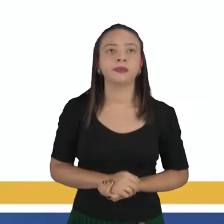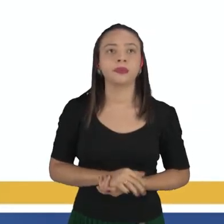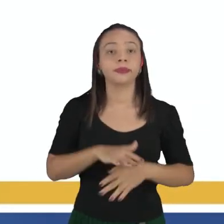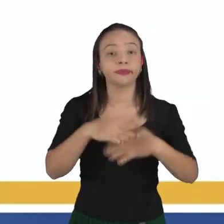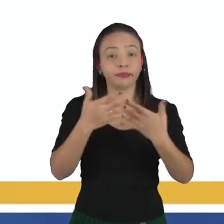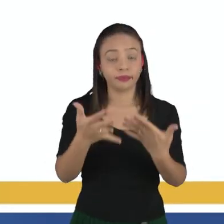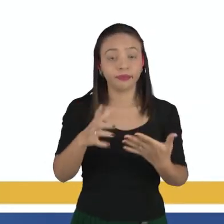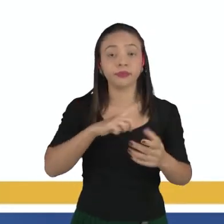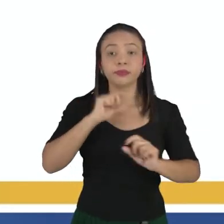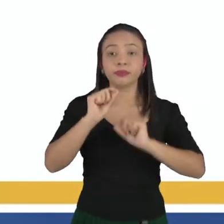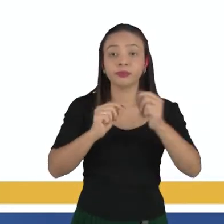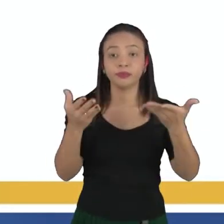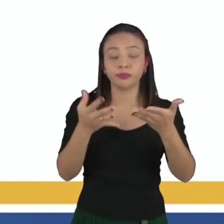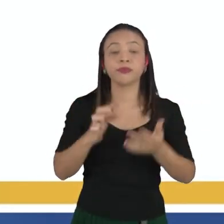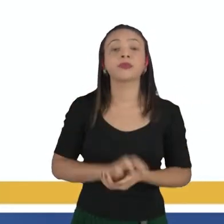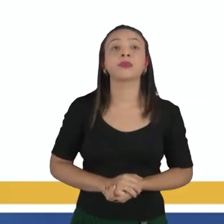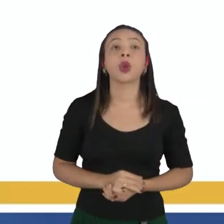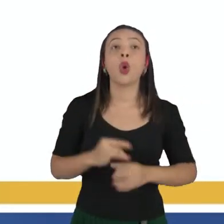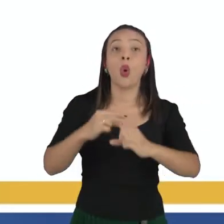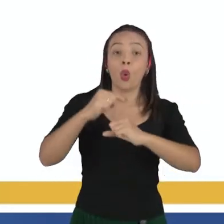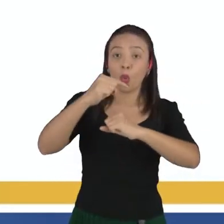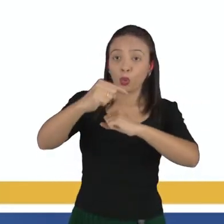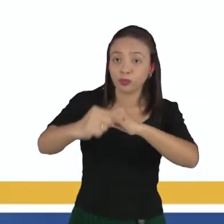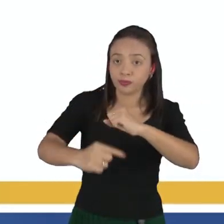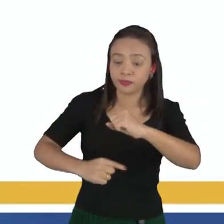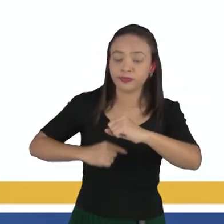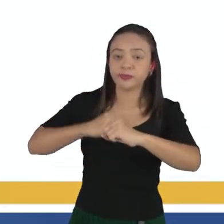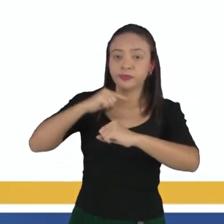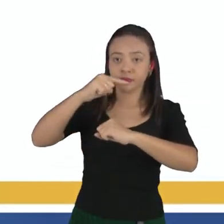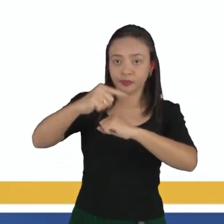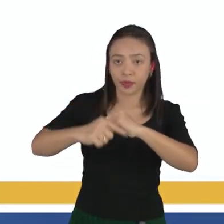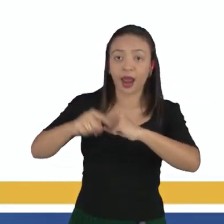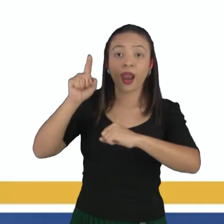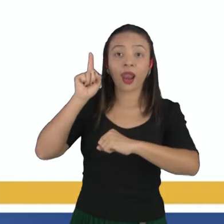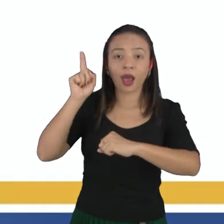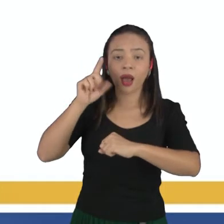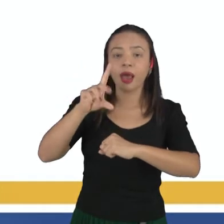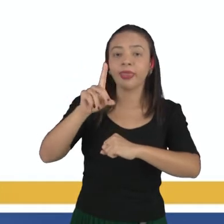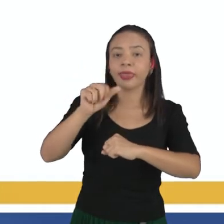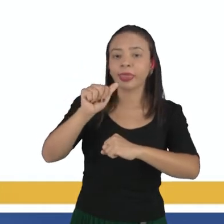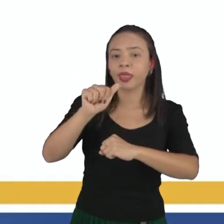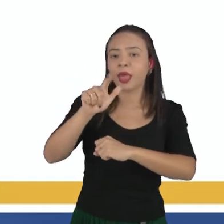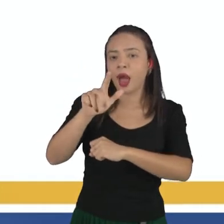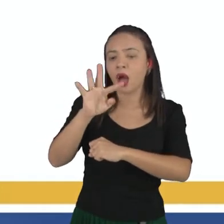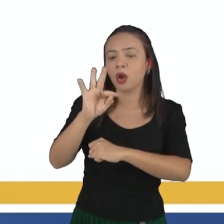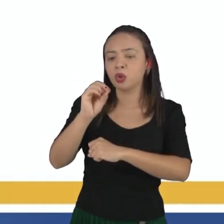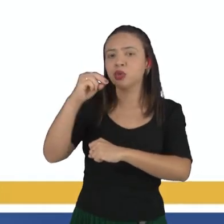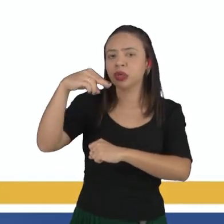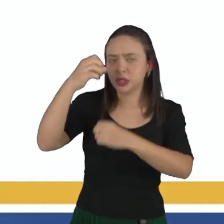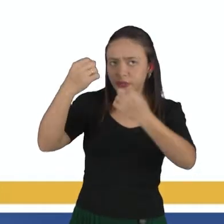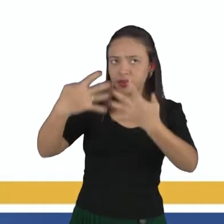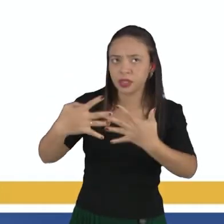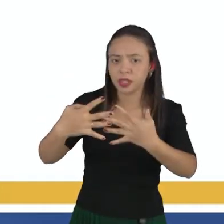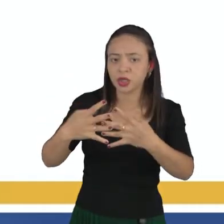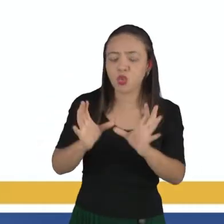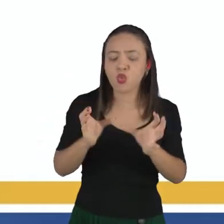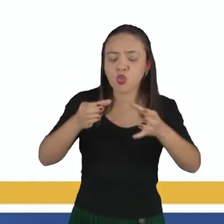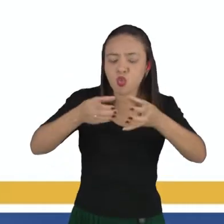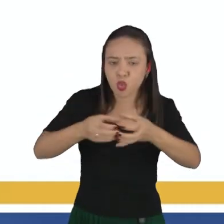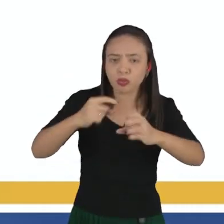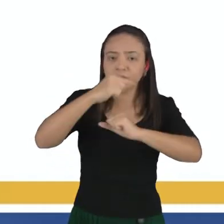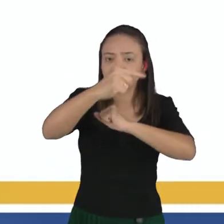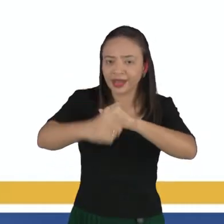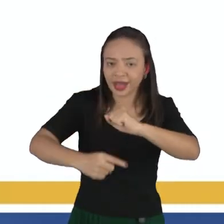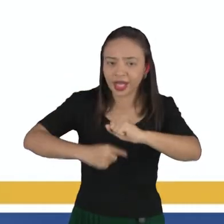nós temos? Que os átomos, né, lá em Dalto ele já fala sobre isso, que um conjunto de átomos